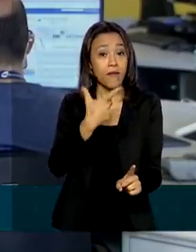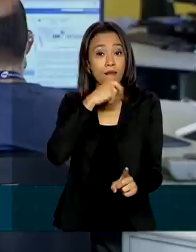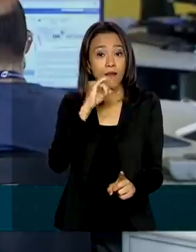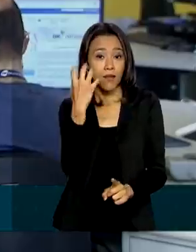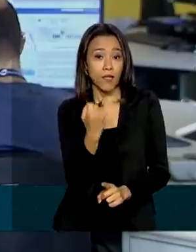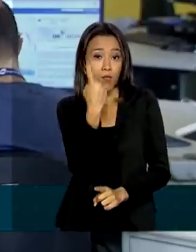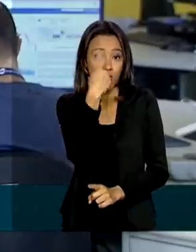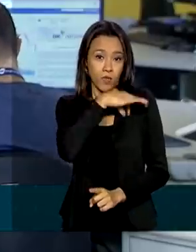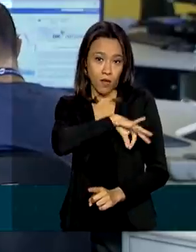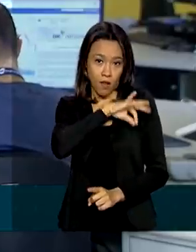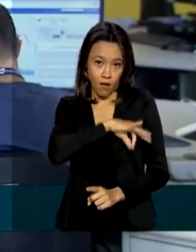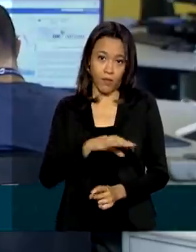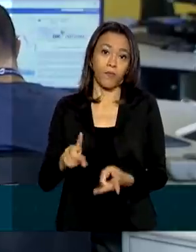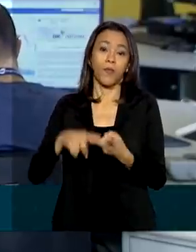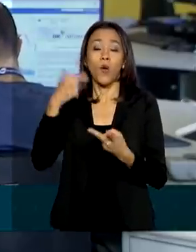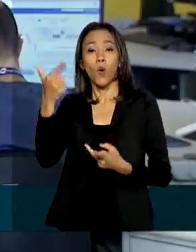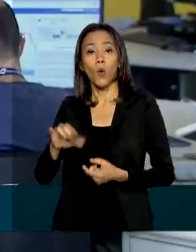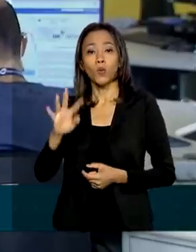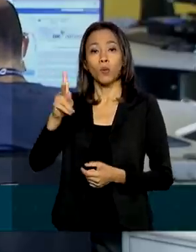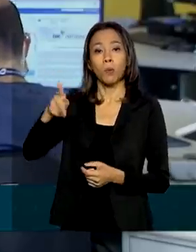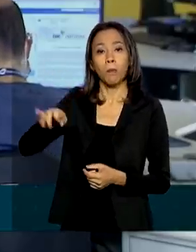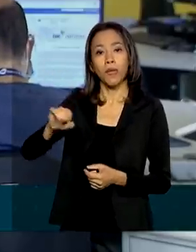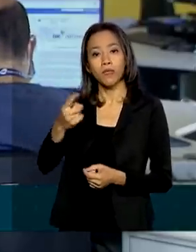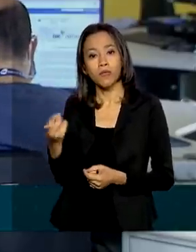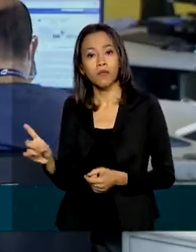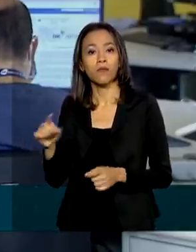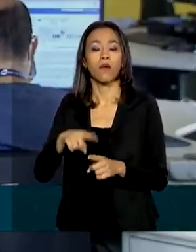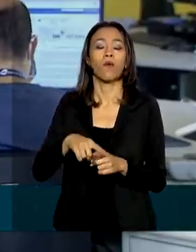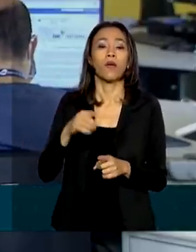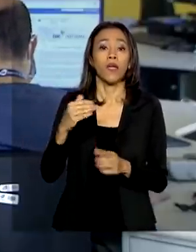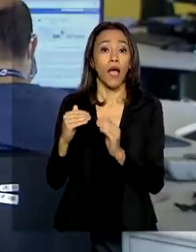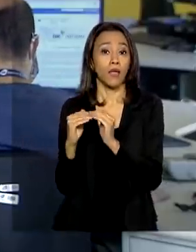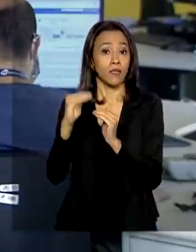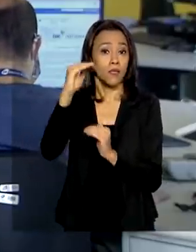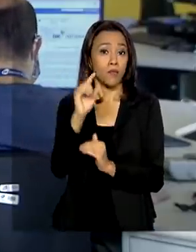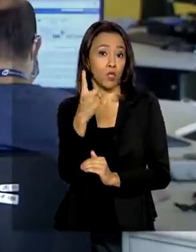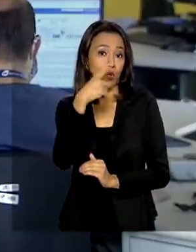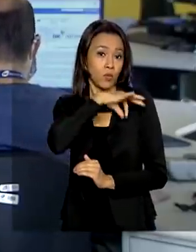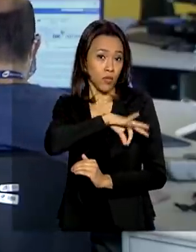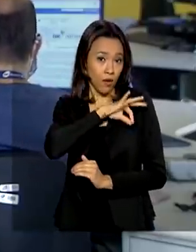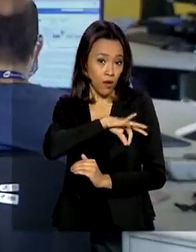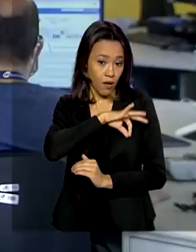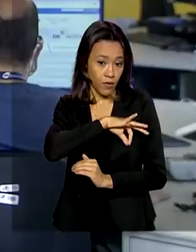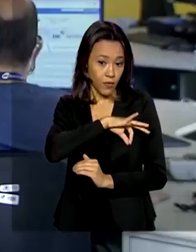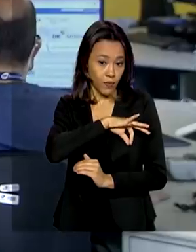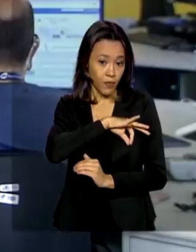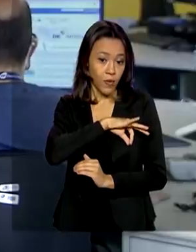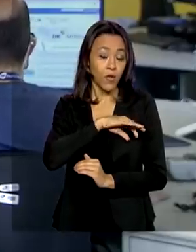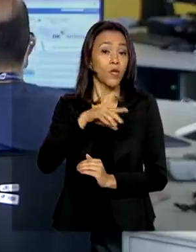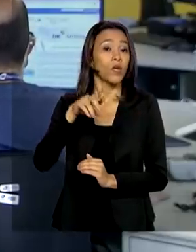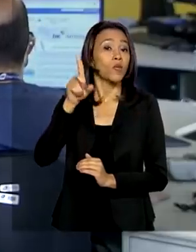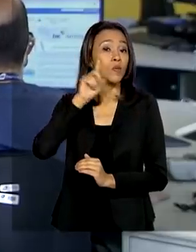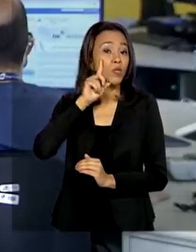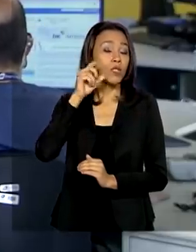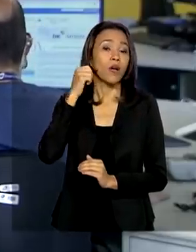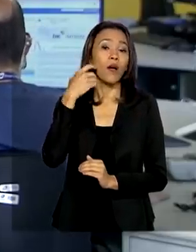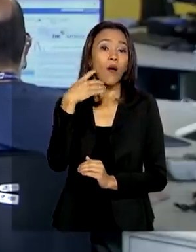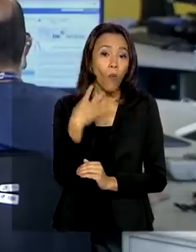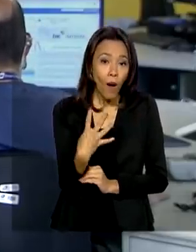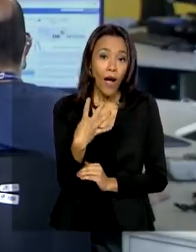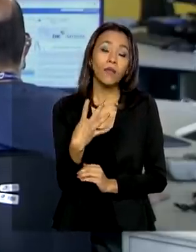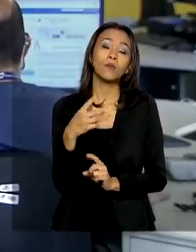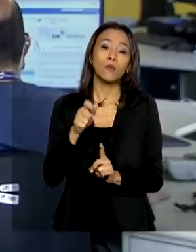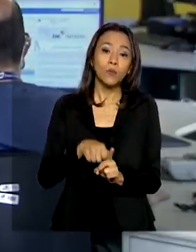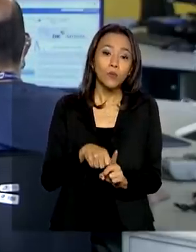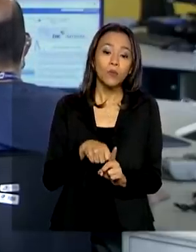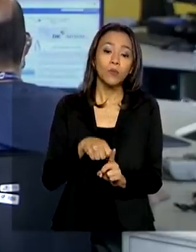aposentados e pensionistas que têm renda mensal acima do mínimo, a data é do dia 4 de maio até o dia 8